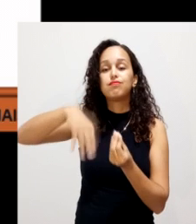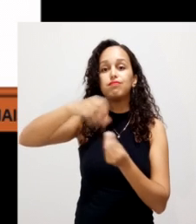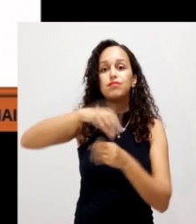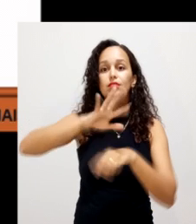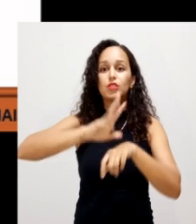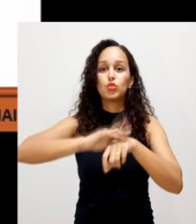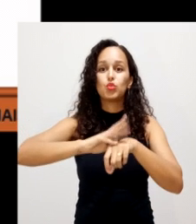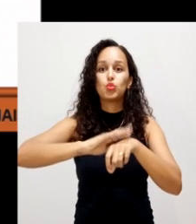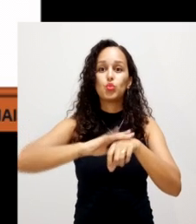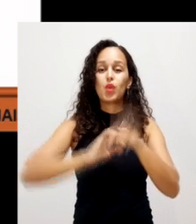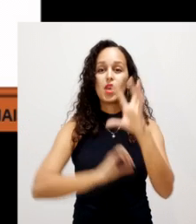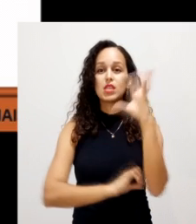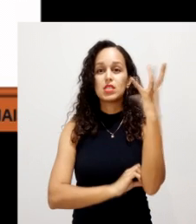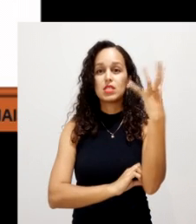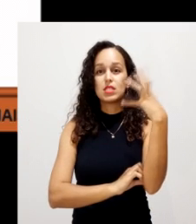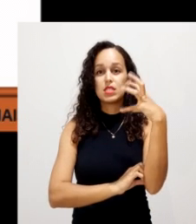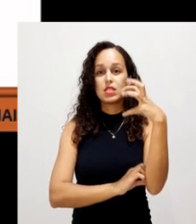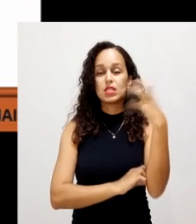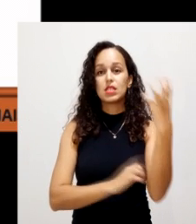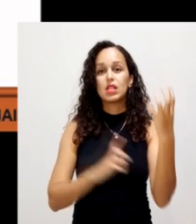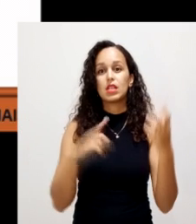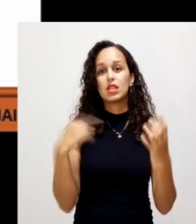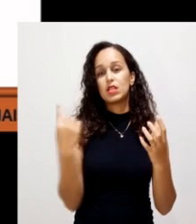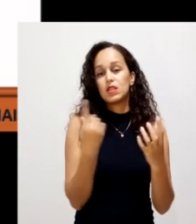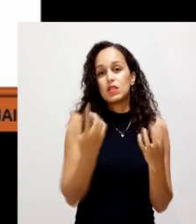doenças de plantio confusário, fitófra,